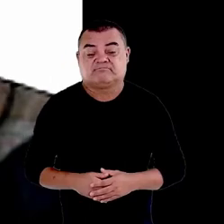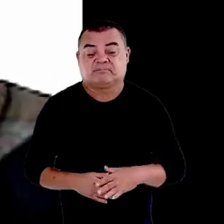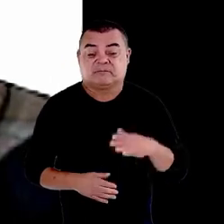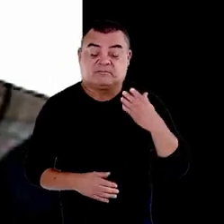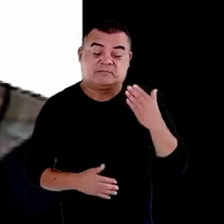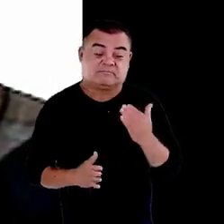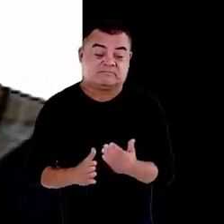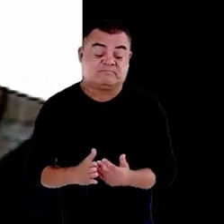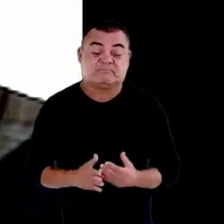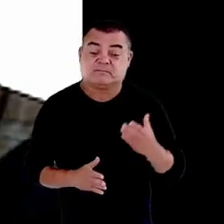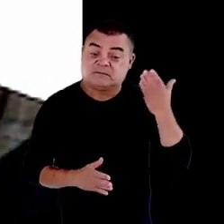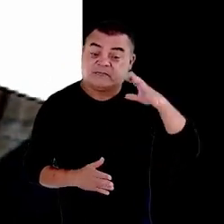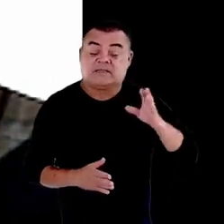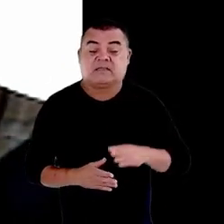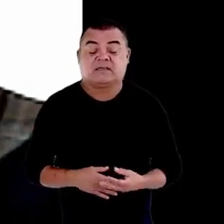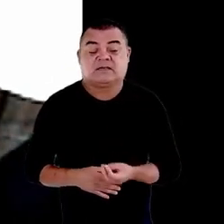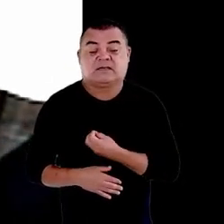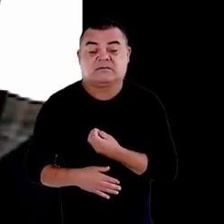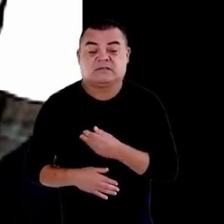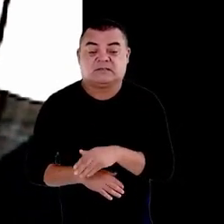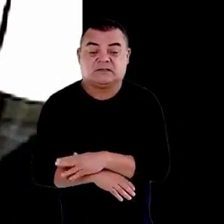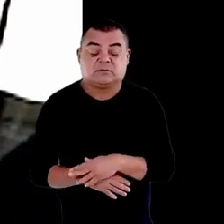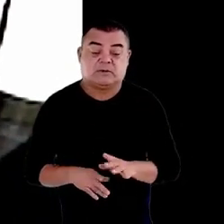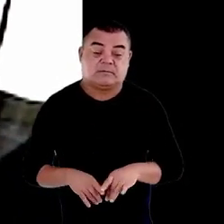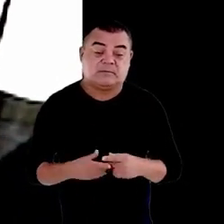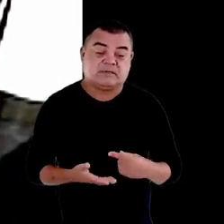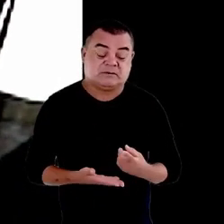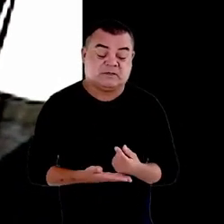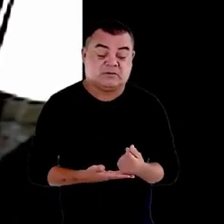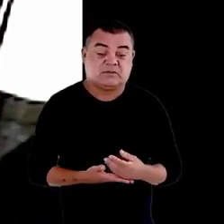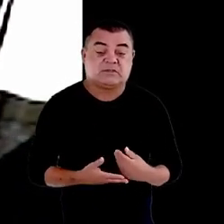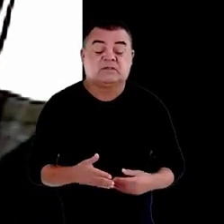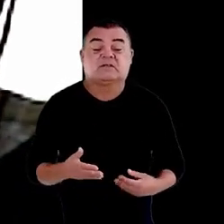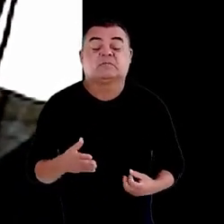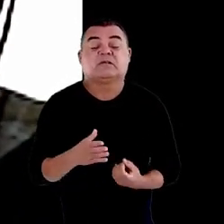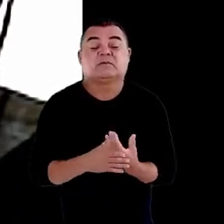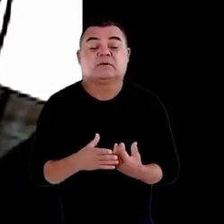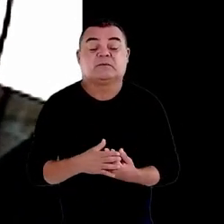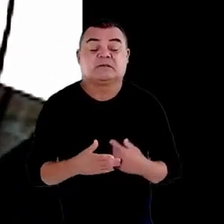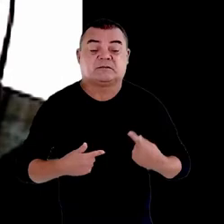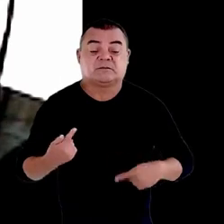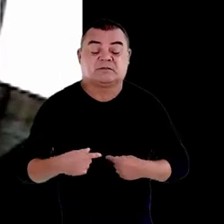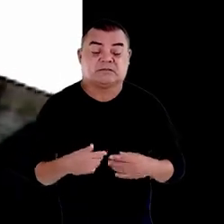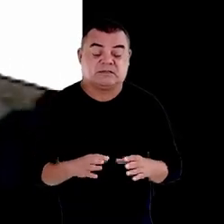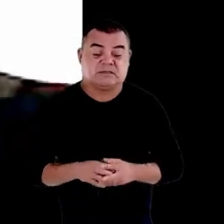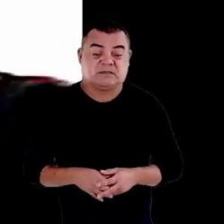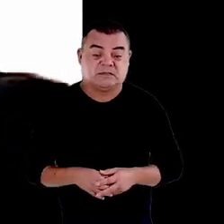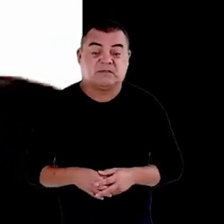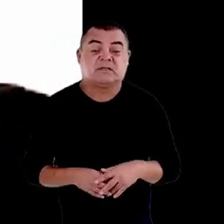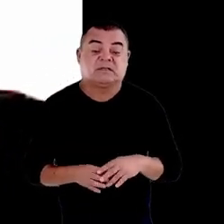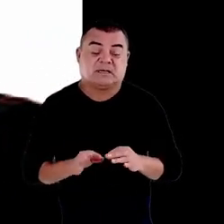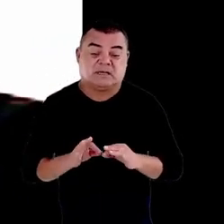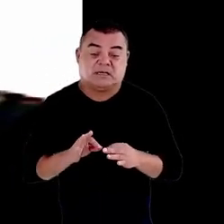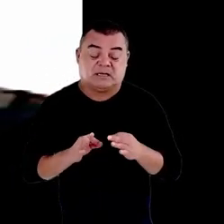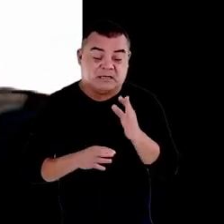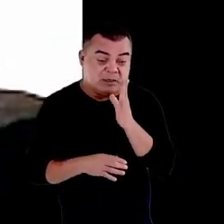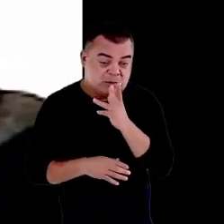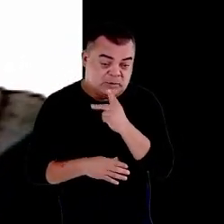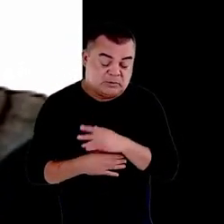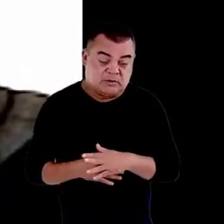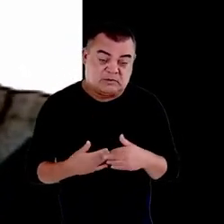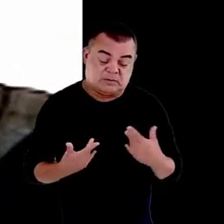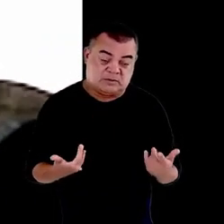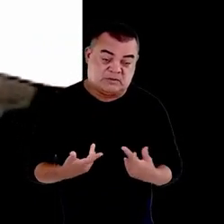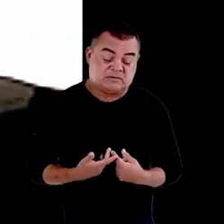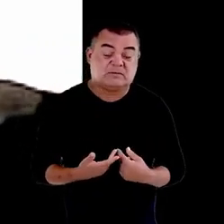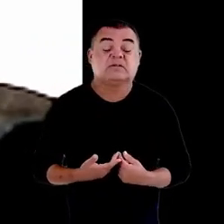mas sabemos que o percurso para a implementação dessa política será longo por isso não podemos deixar de nos comprometer com a